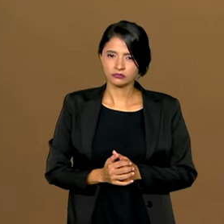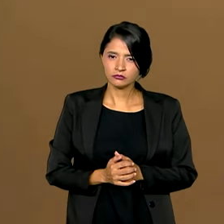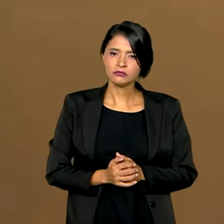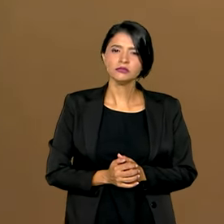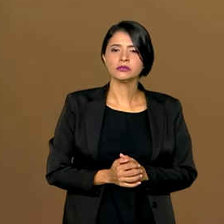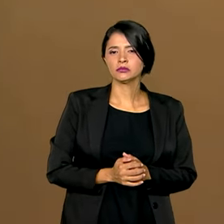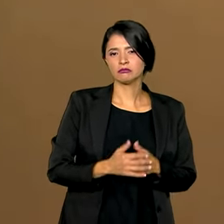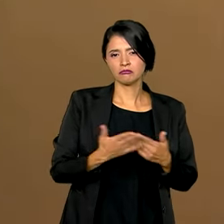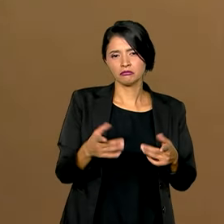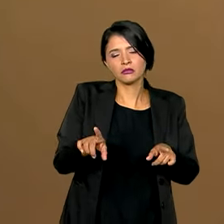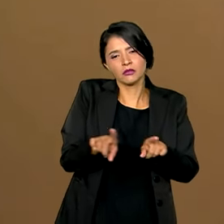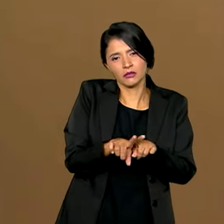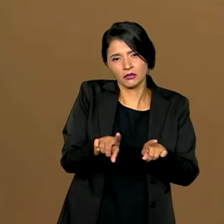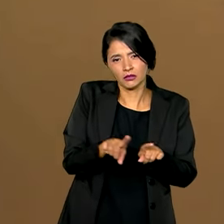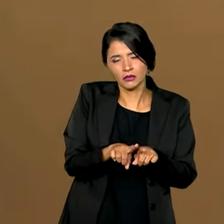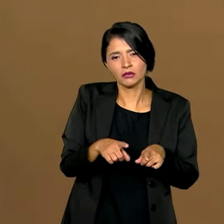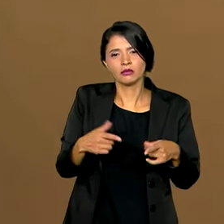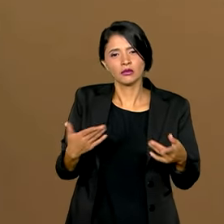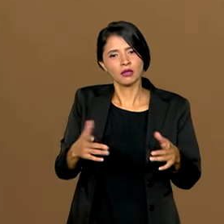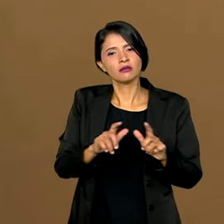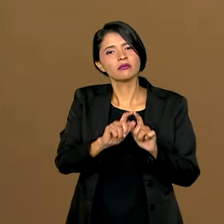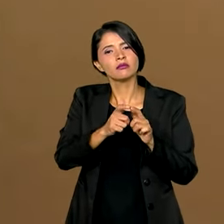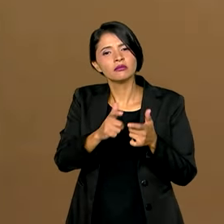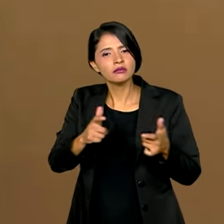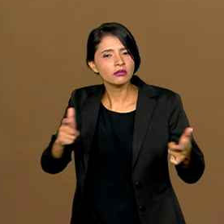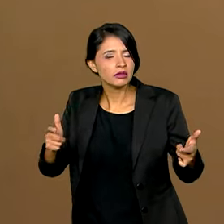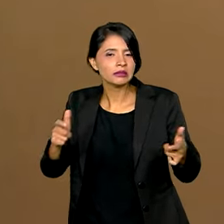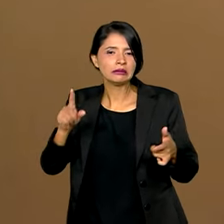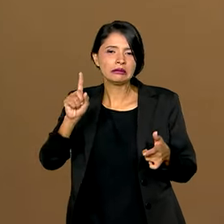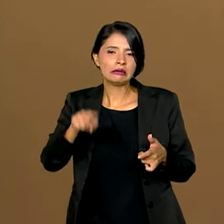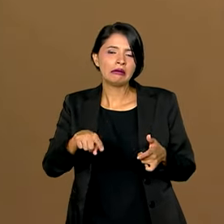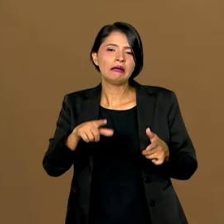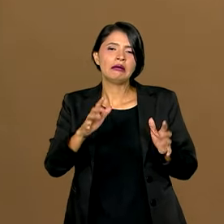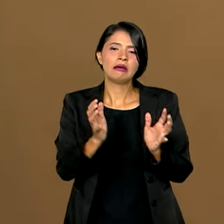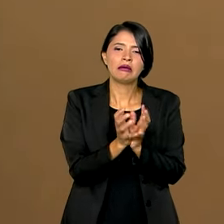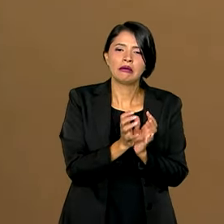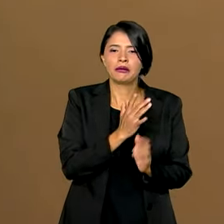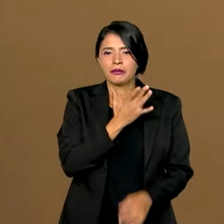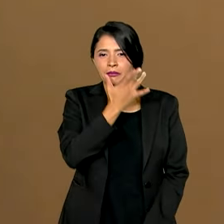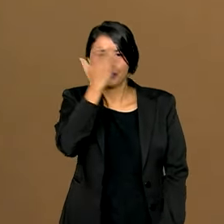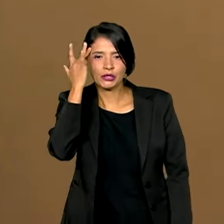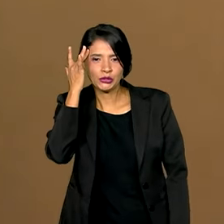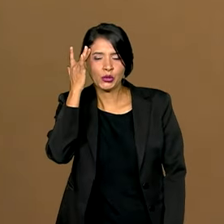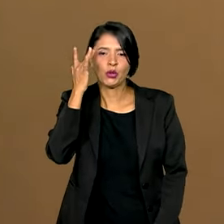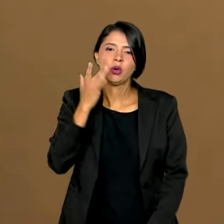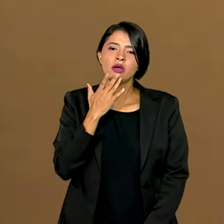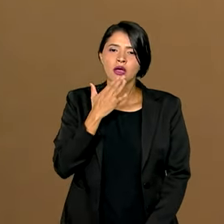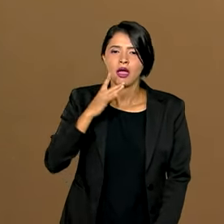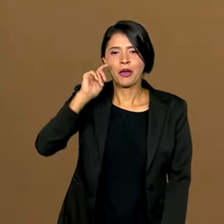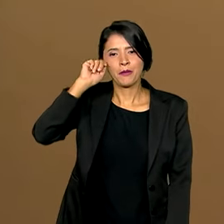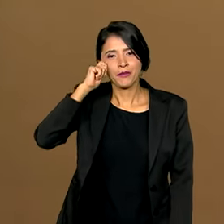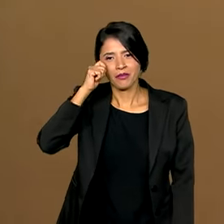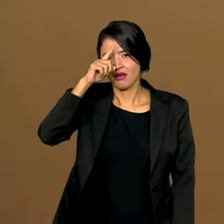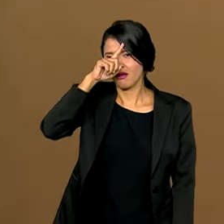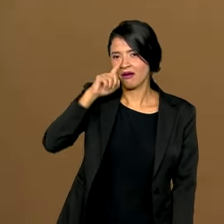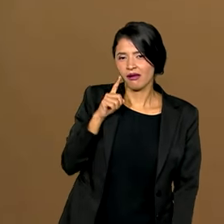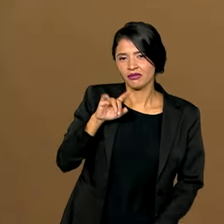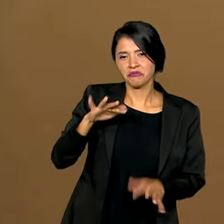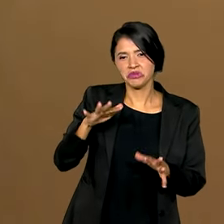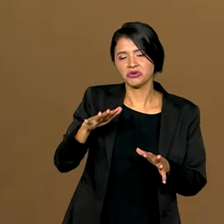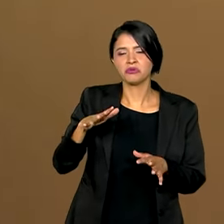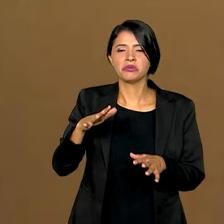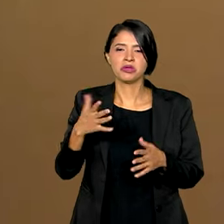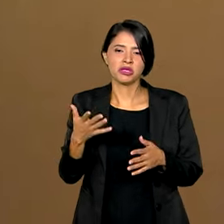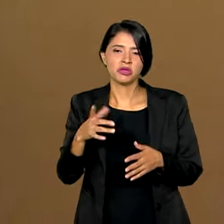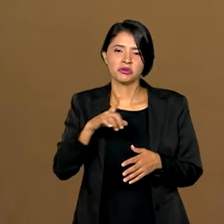E também a maioria era formada por pessoas de cor preta e parda, com aproximadamente